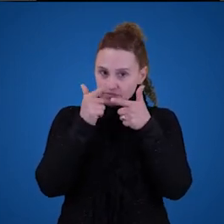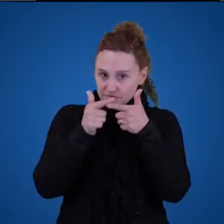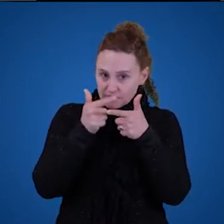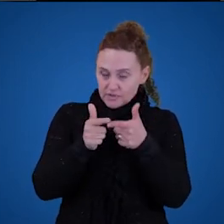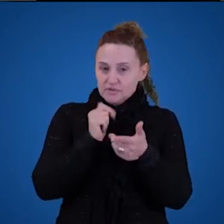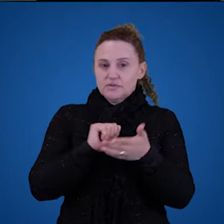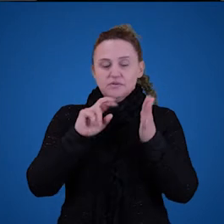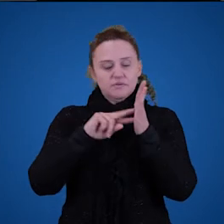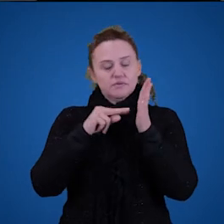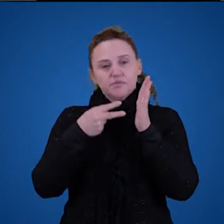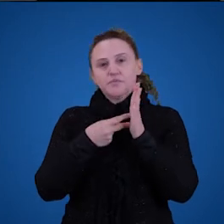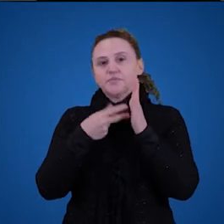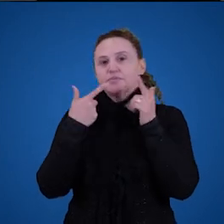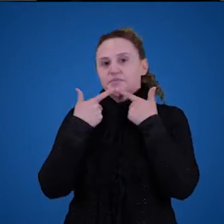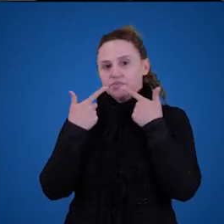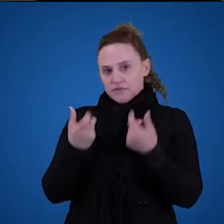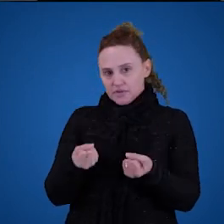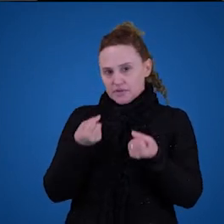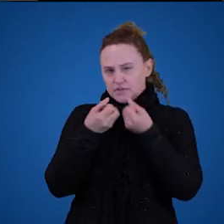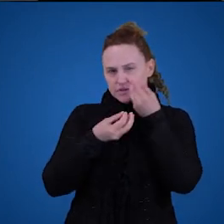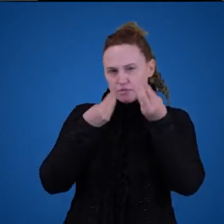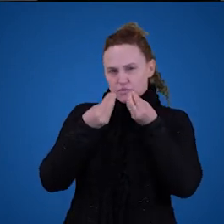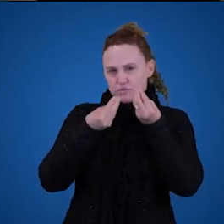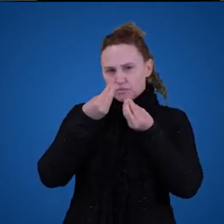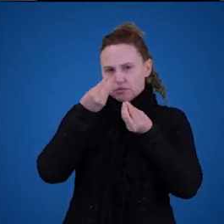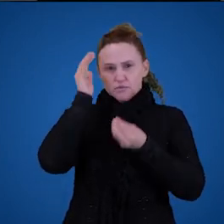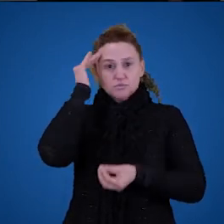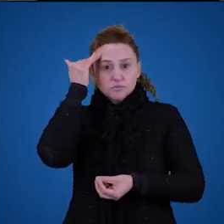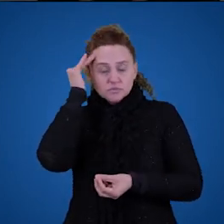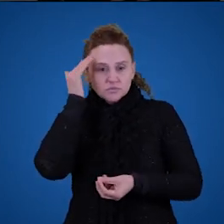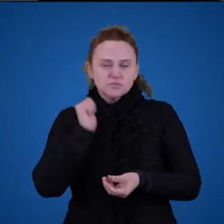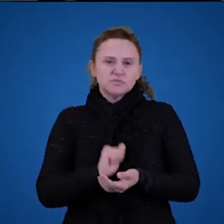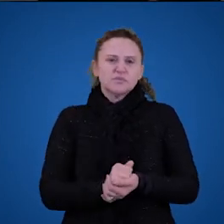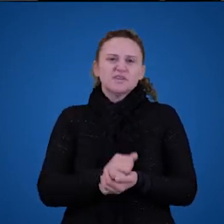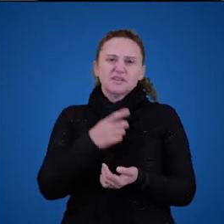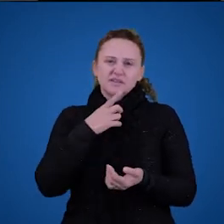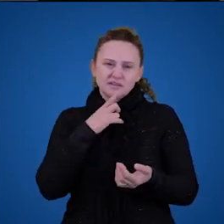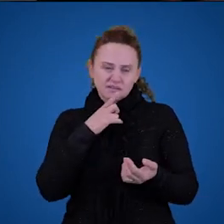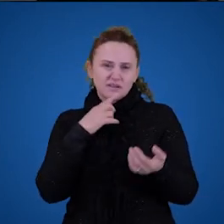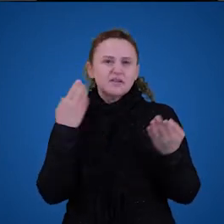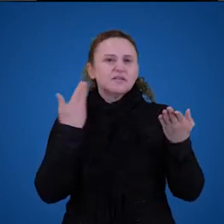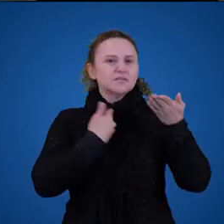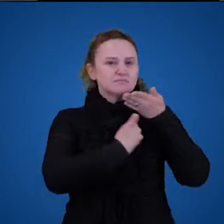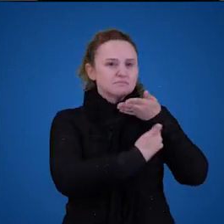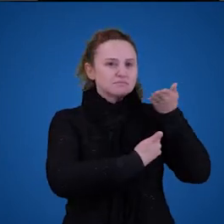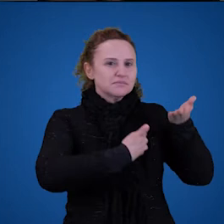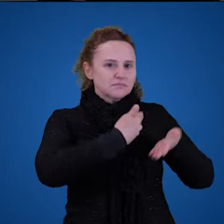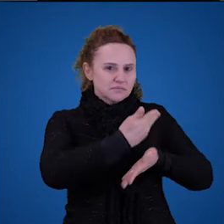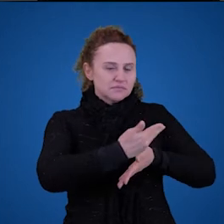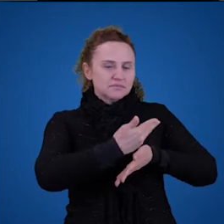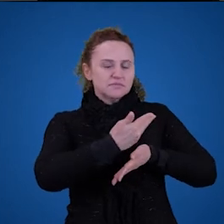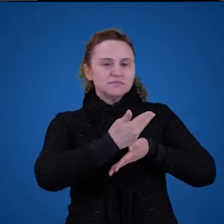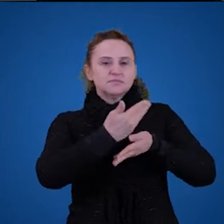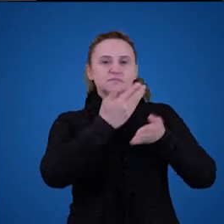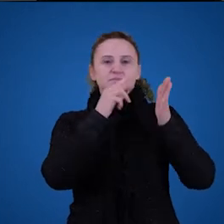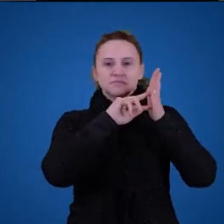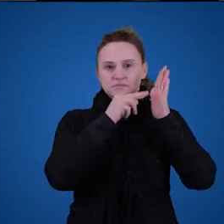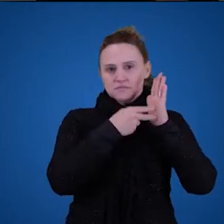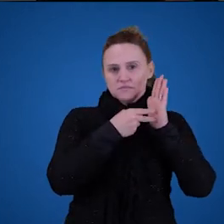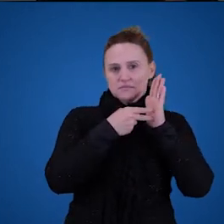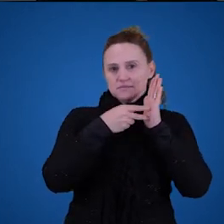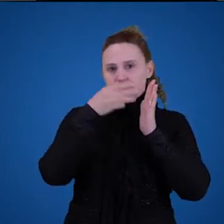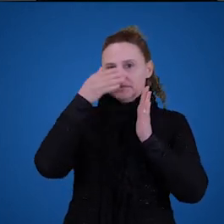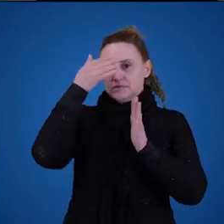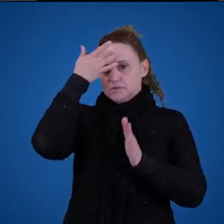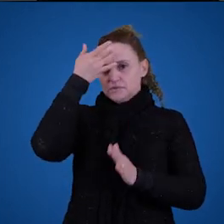para explicar o significado da linguagem e como a gente compreende. E nós vimos que há uma correlação entre significado e compreensão. Então,